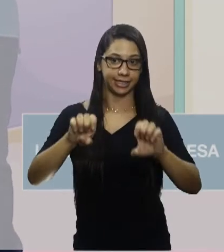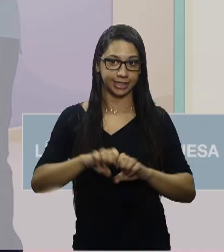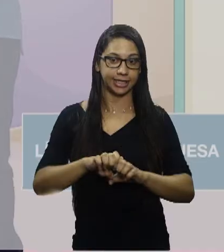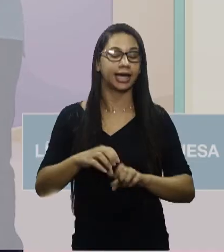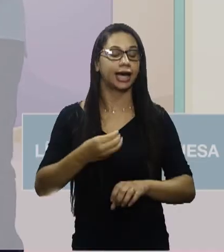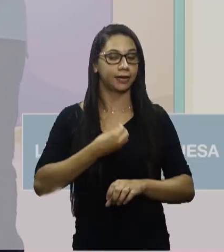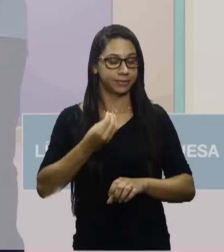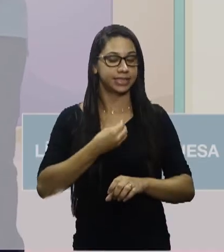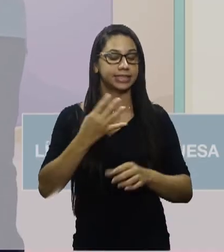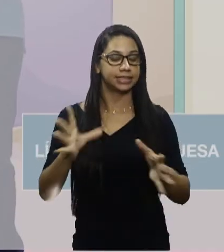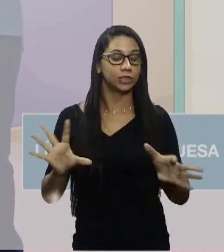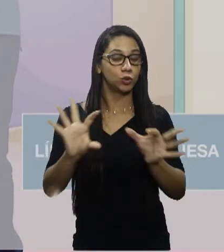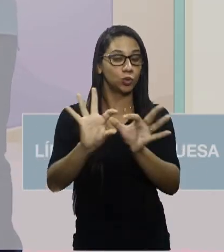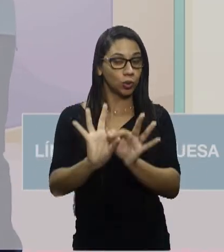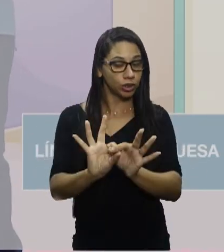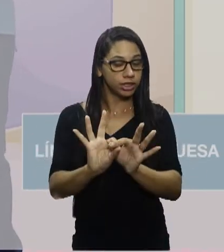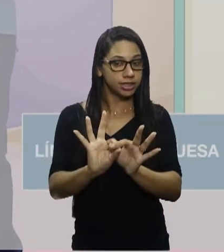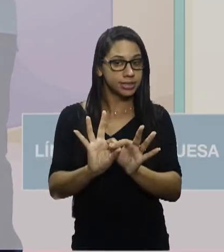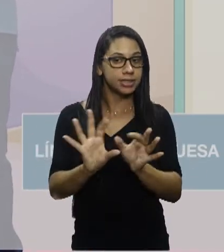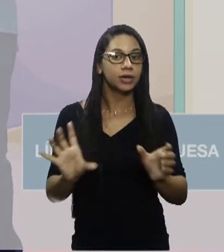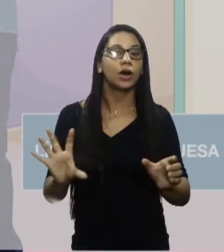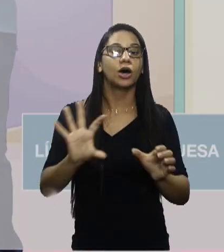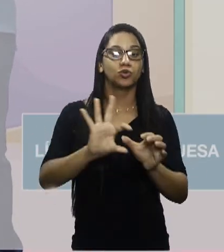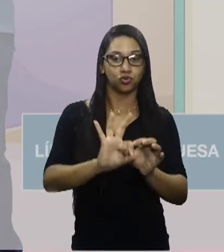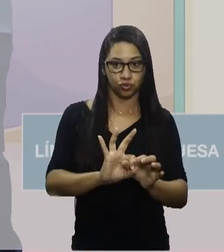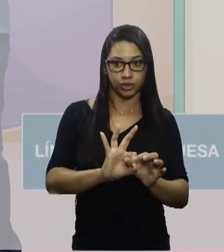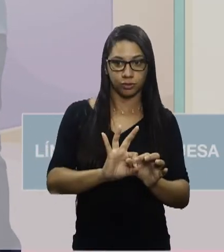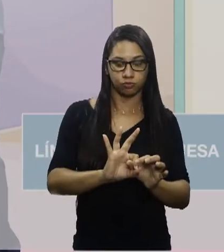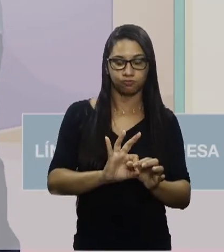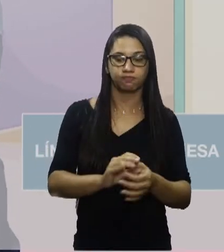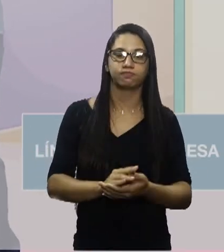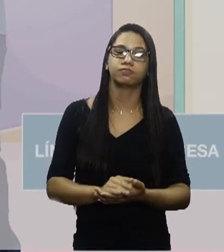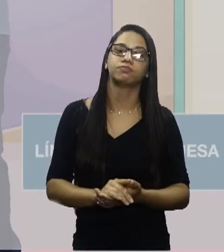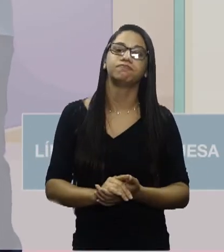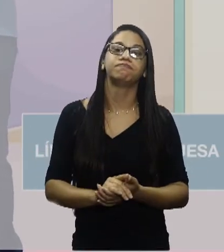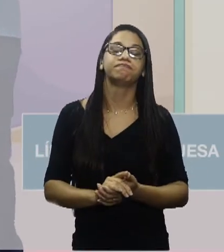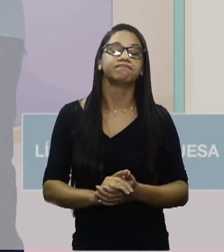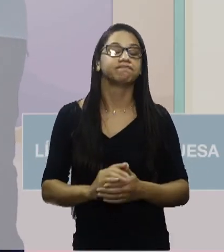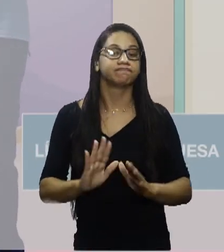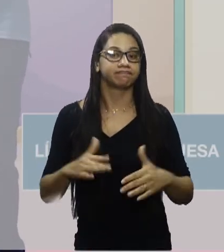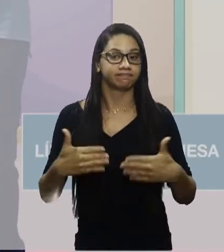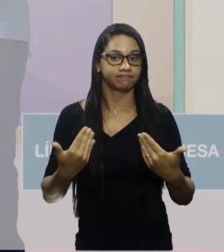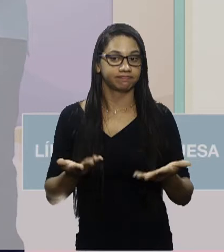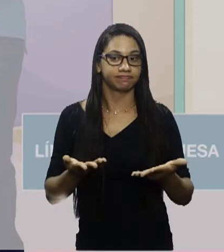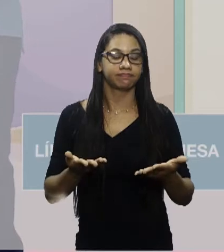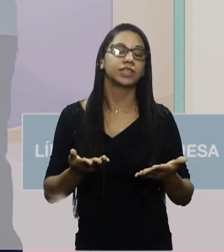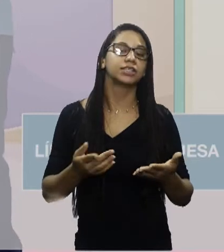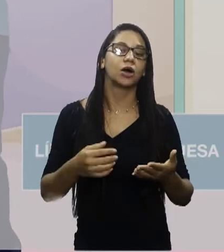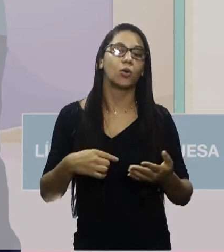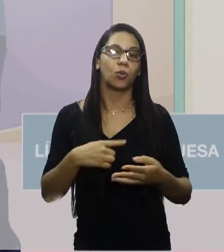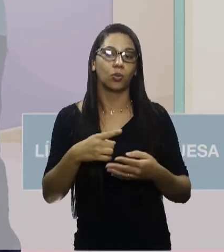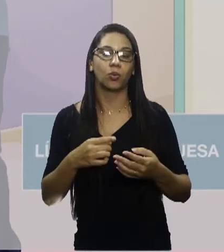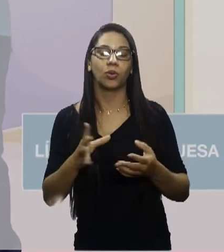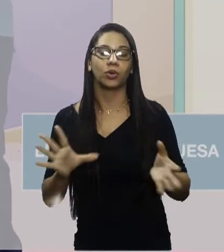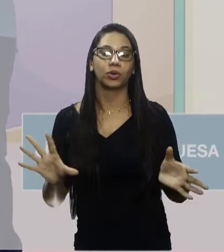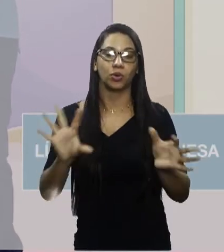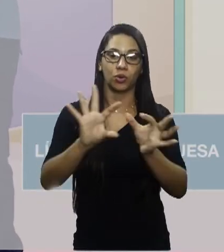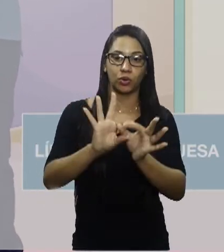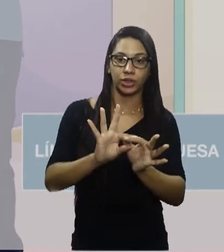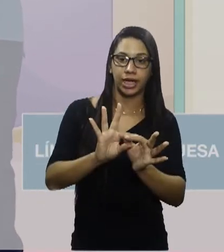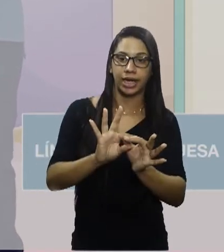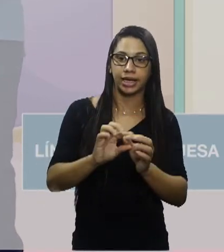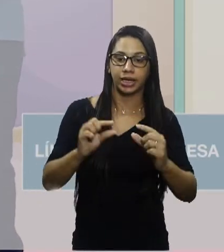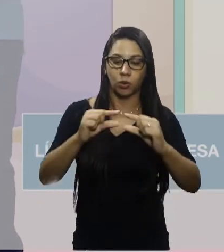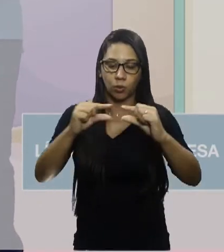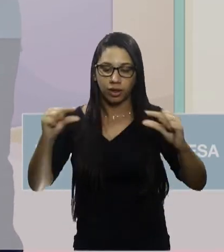presença de um conectivo, que esse conectivo vai ser uma conjunção. Ou seja, o elemento que conecta uma oração à outra é